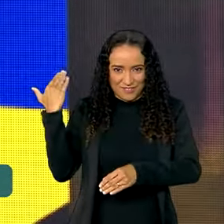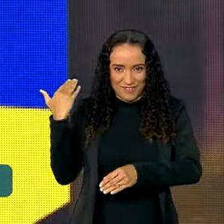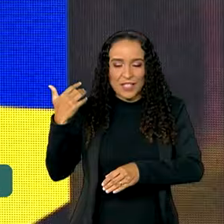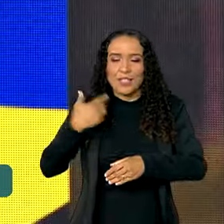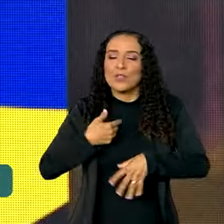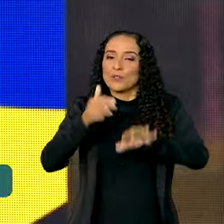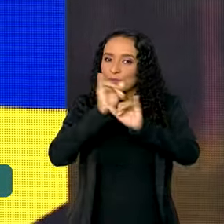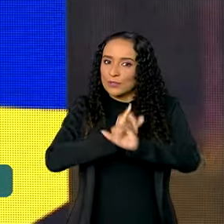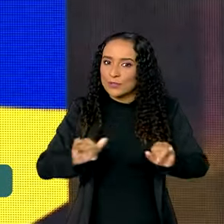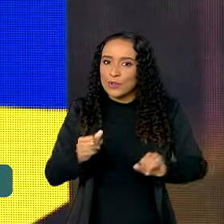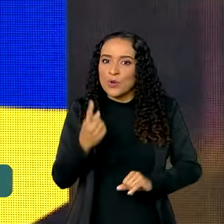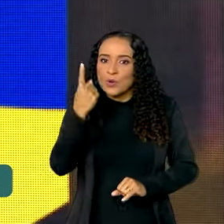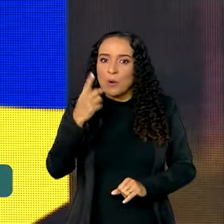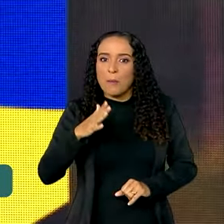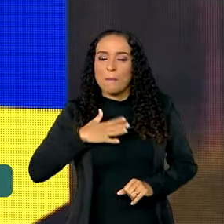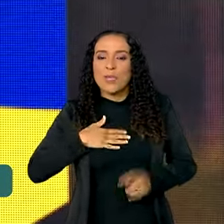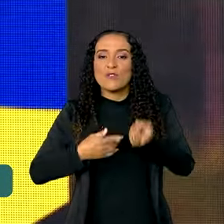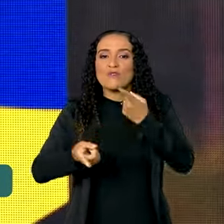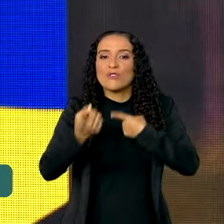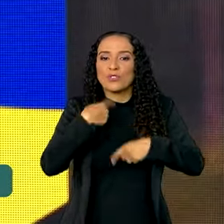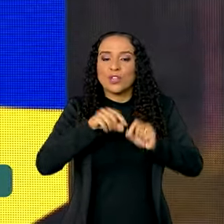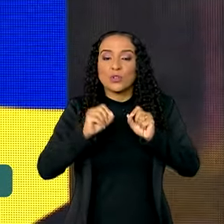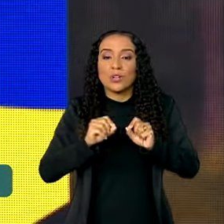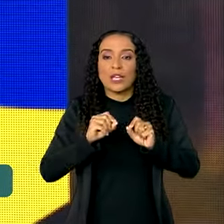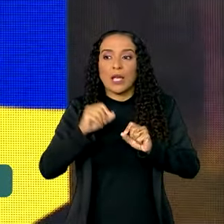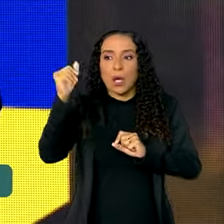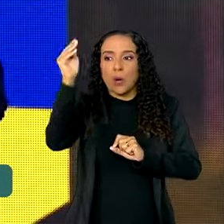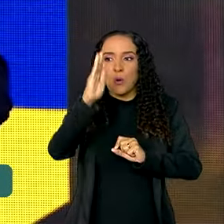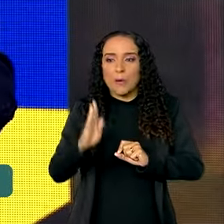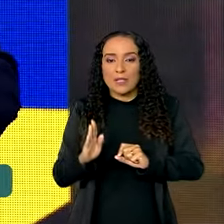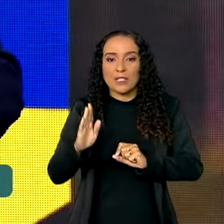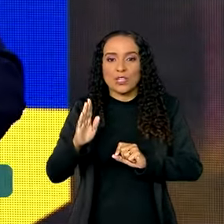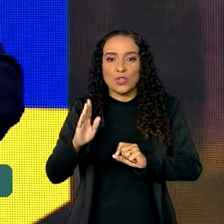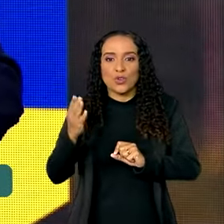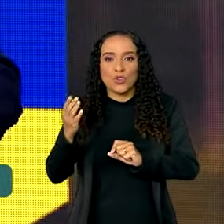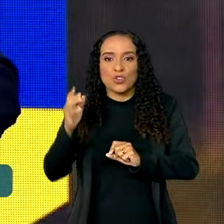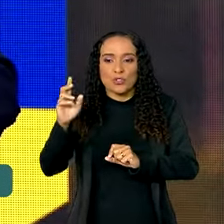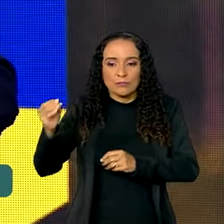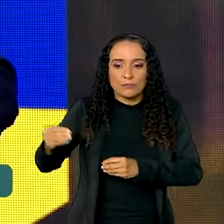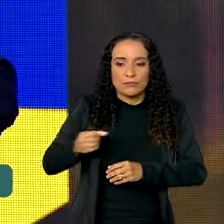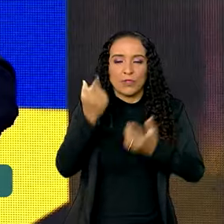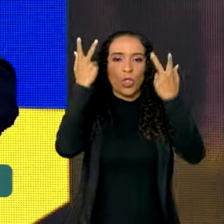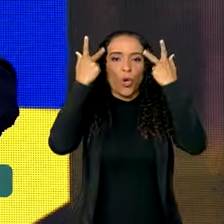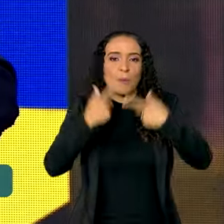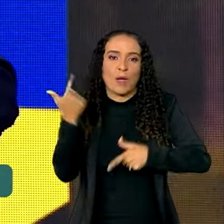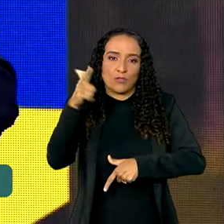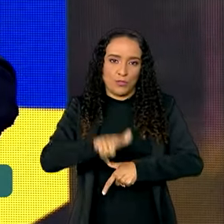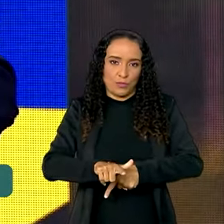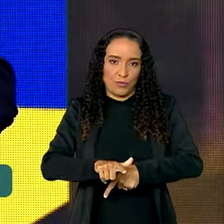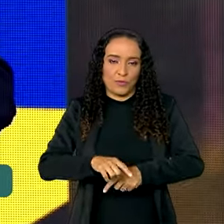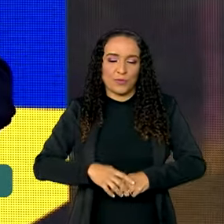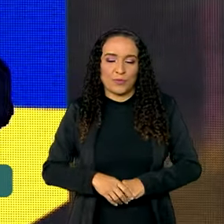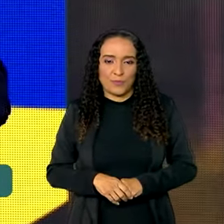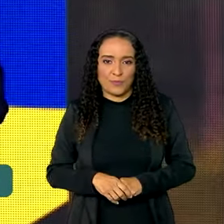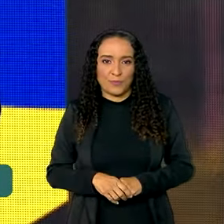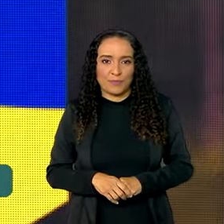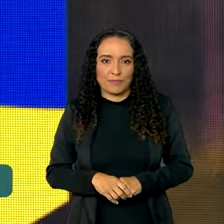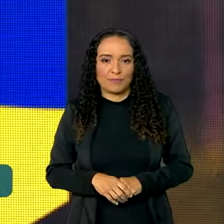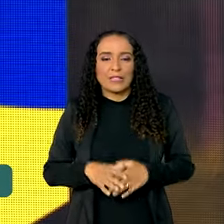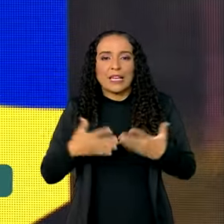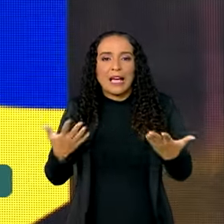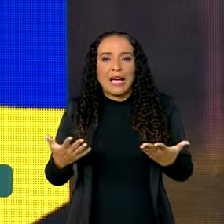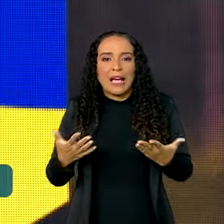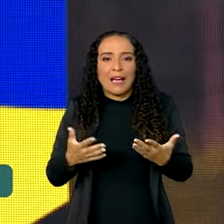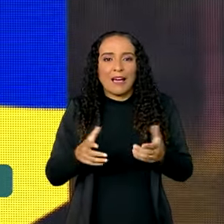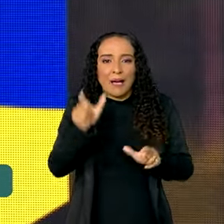eu dizia que um dos meus desejos era trazer o Brasil à normalidade. A